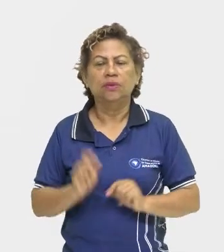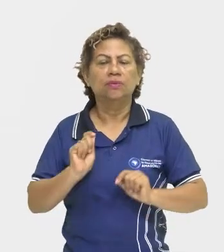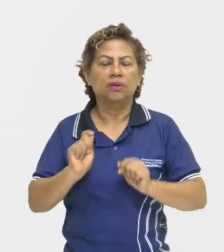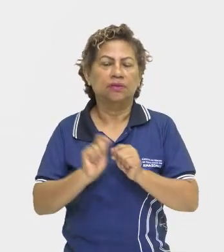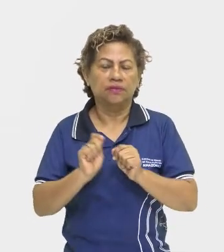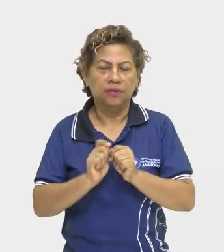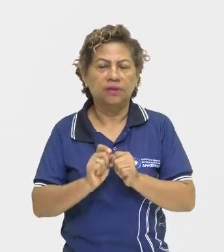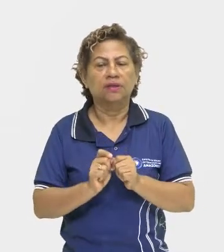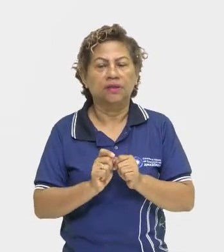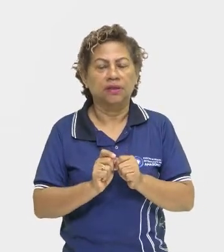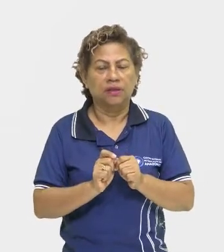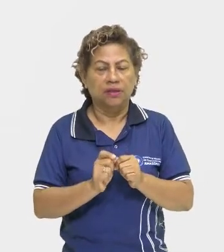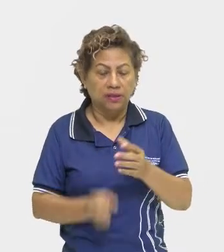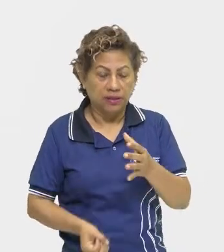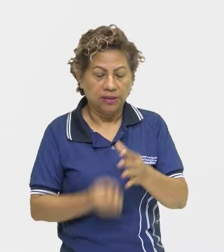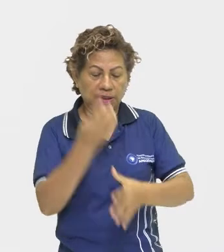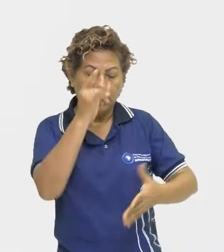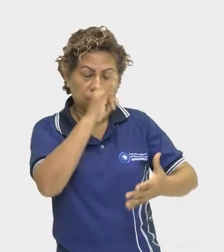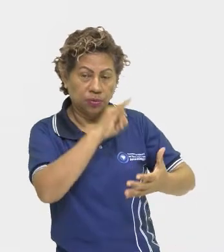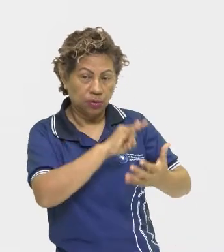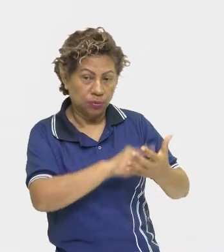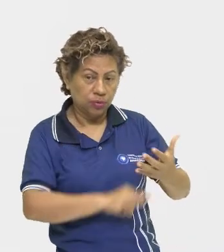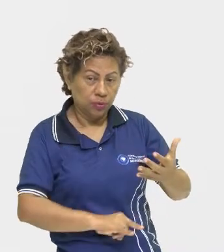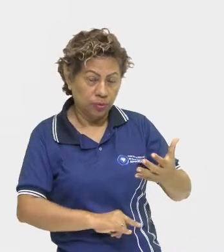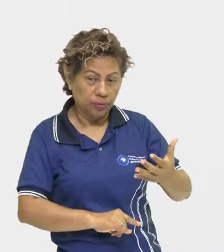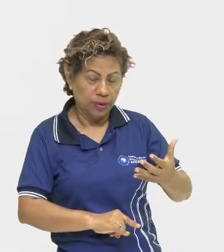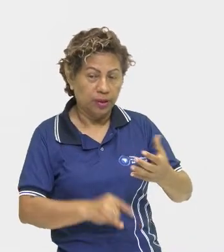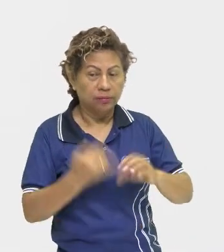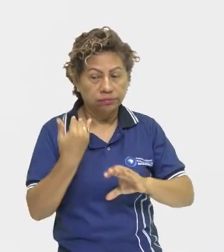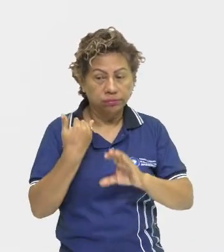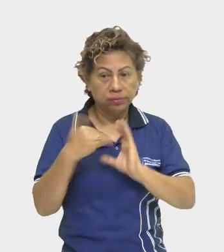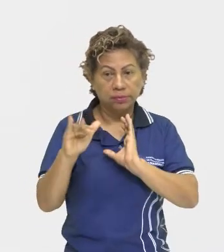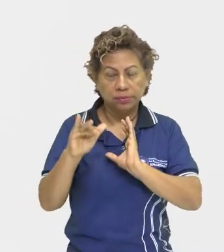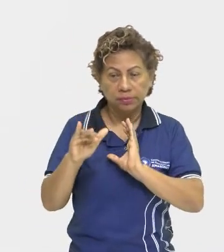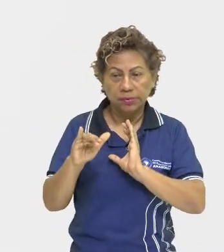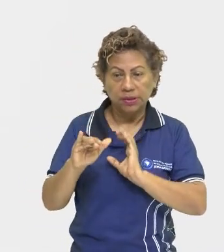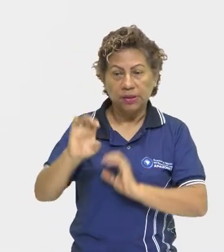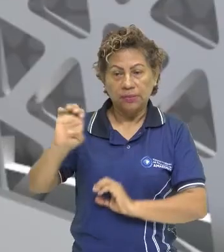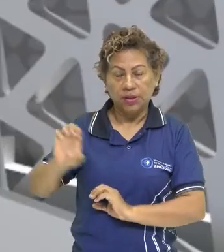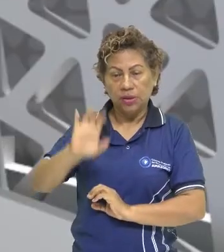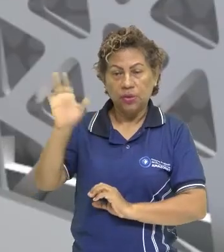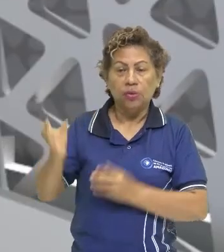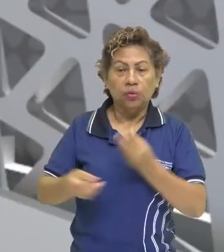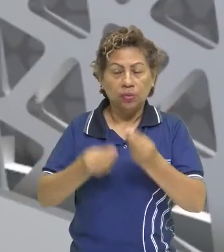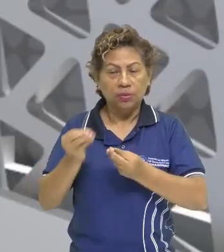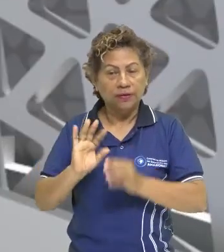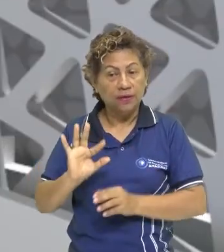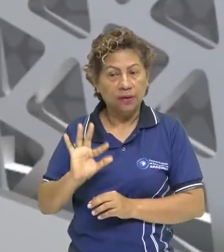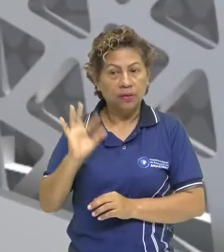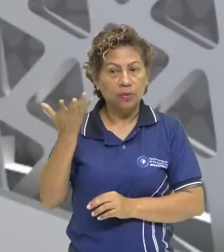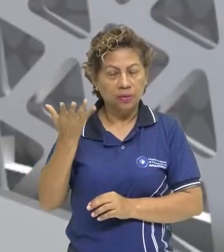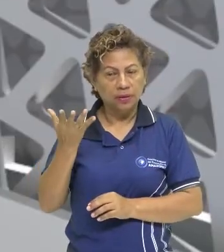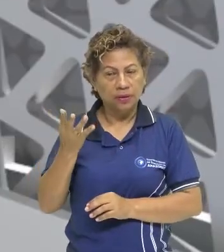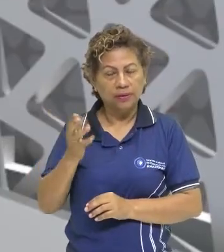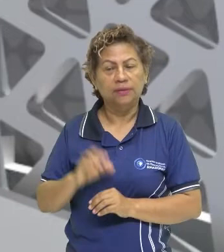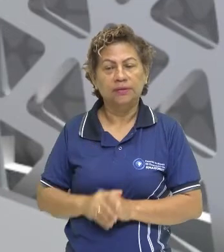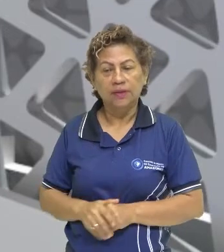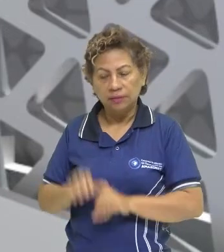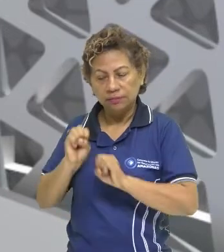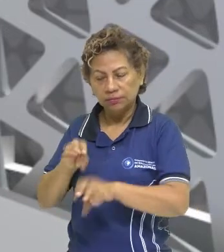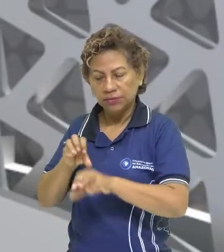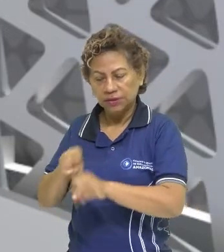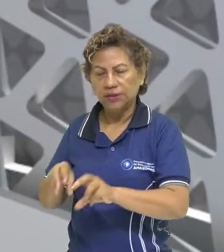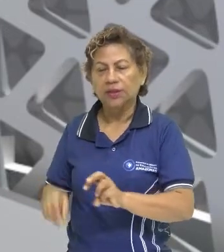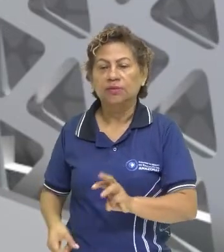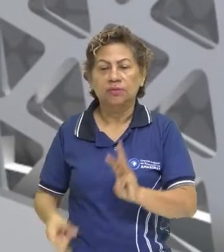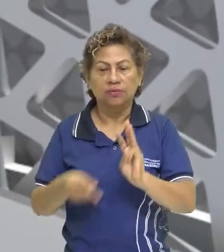informavam os europeus, na Europa, o andamento dos trabalhos. Daí você percebe o outro caráter, né, que não é só